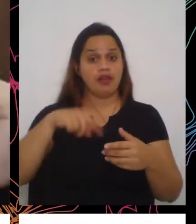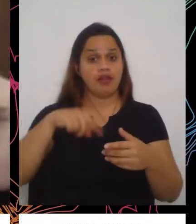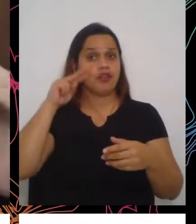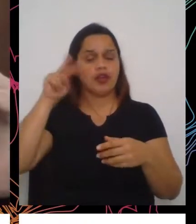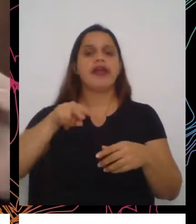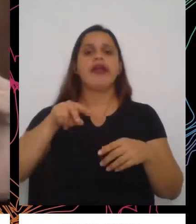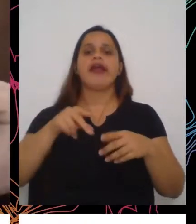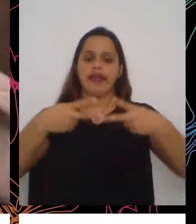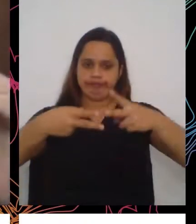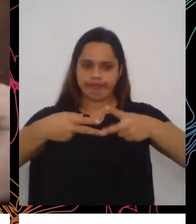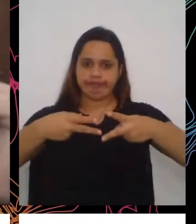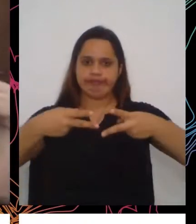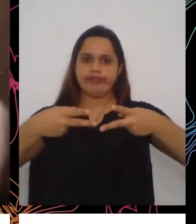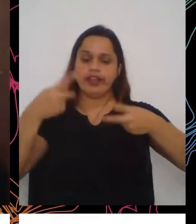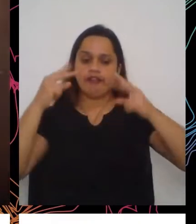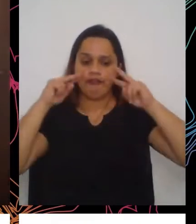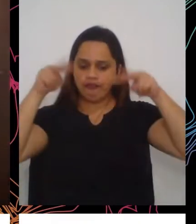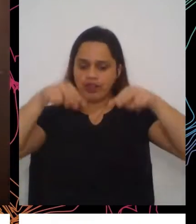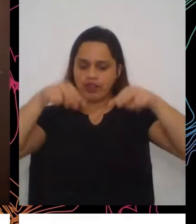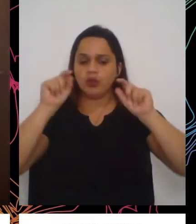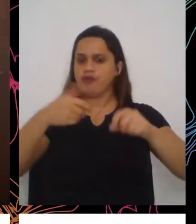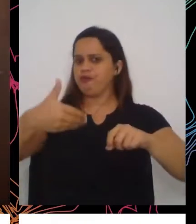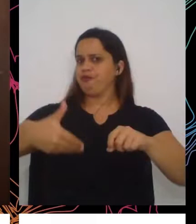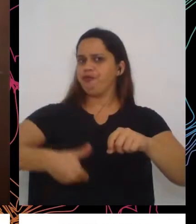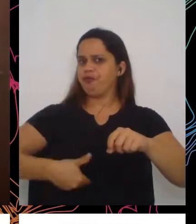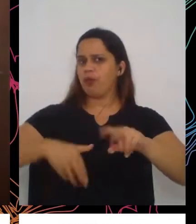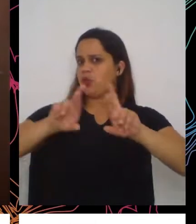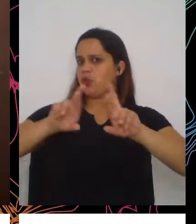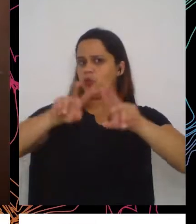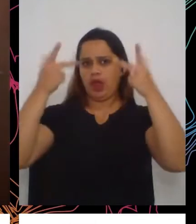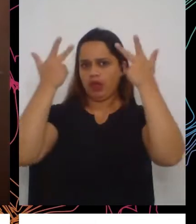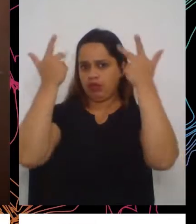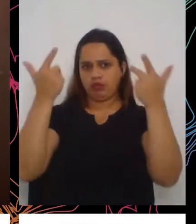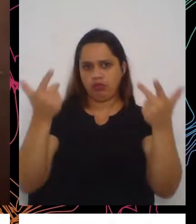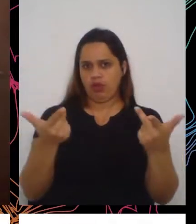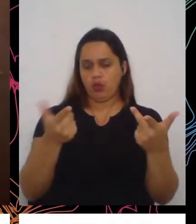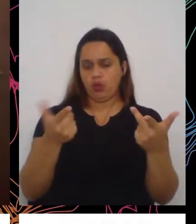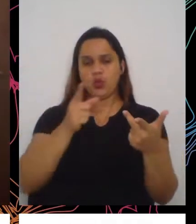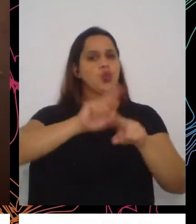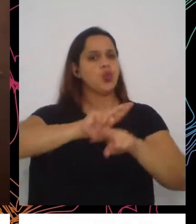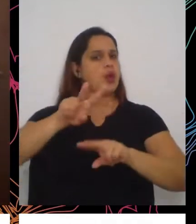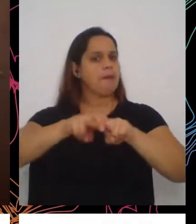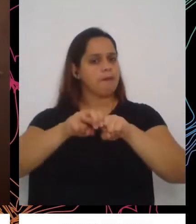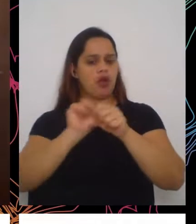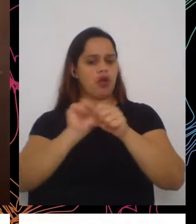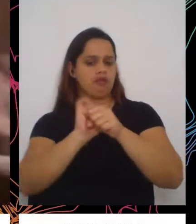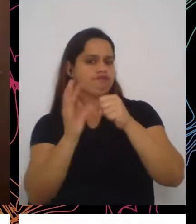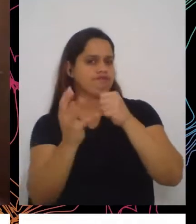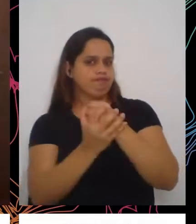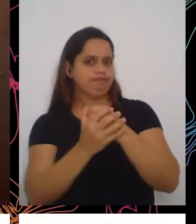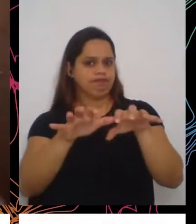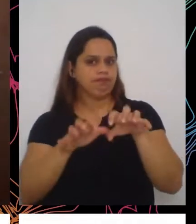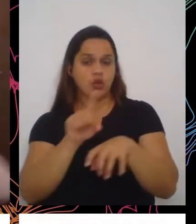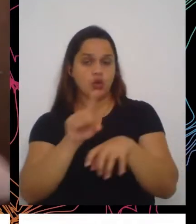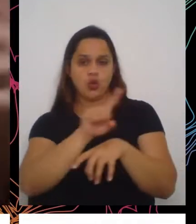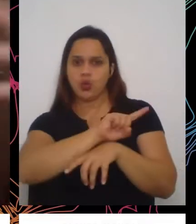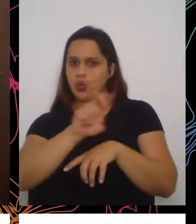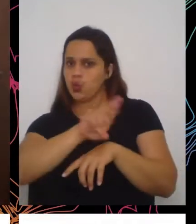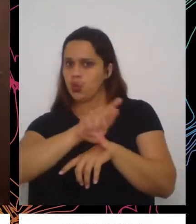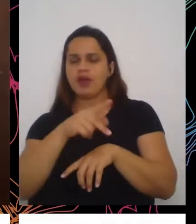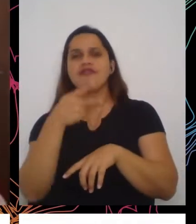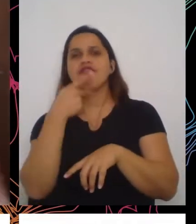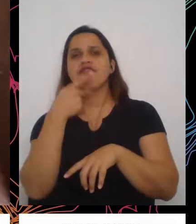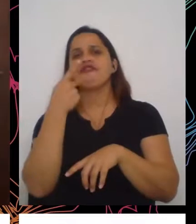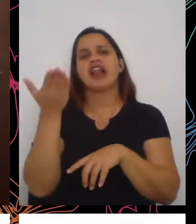que ela não é natural, que não é um fenômeno causado pelo Covid-19, como, né, muitas vezes se dizia, ah, não, a